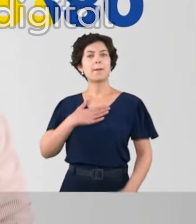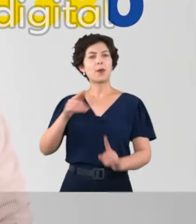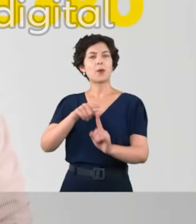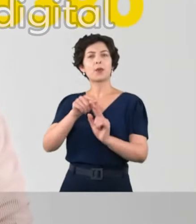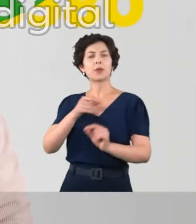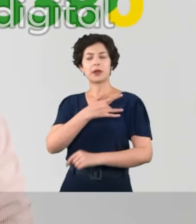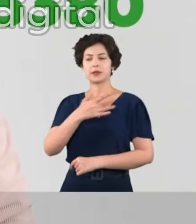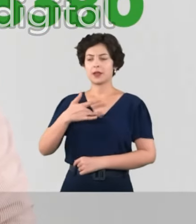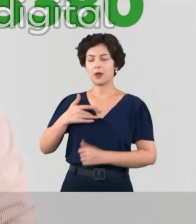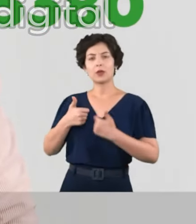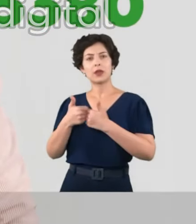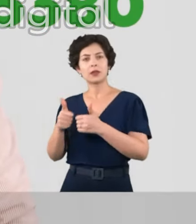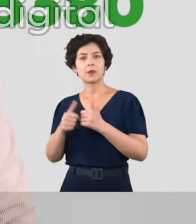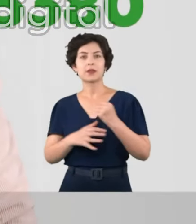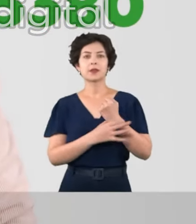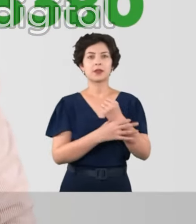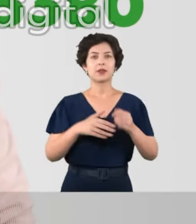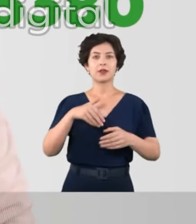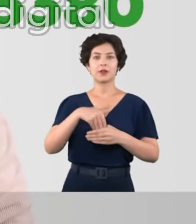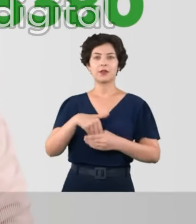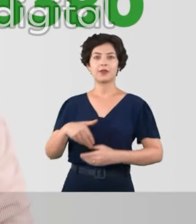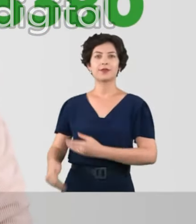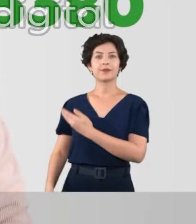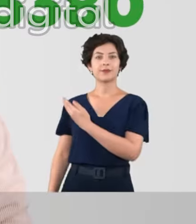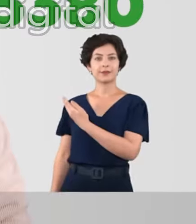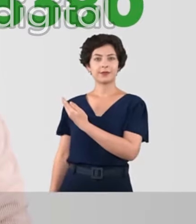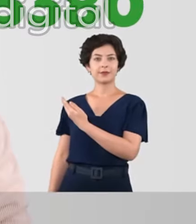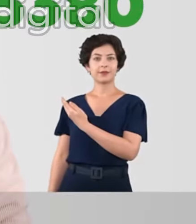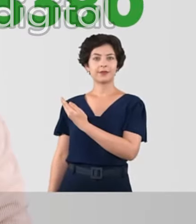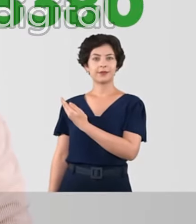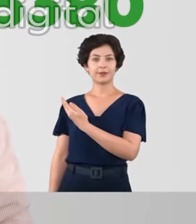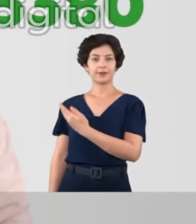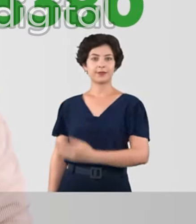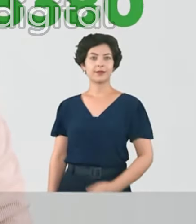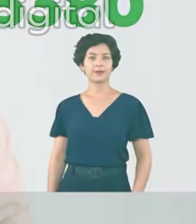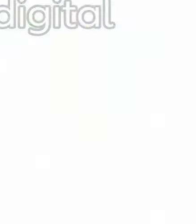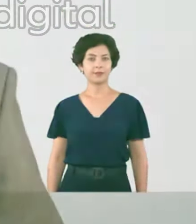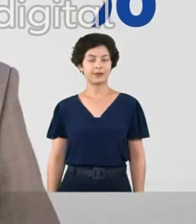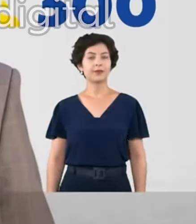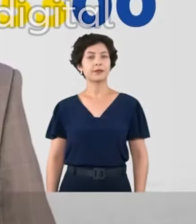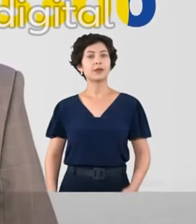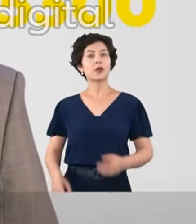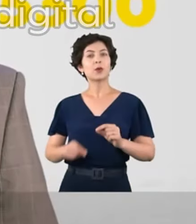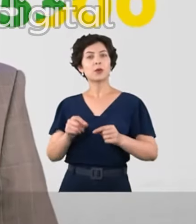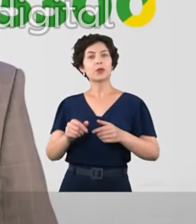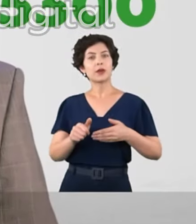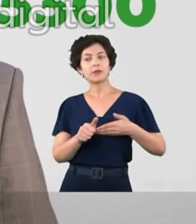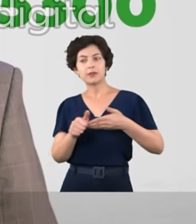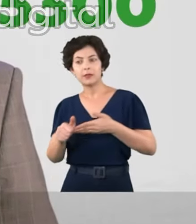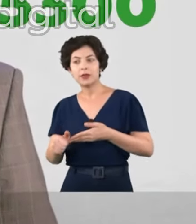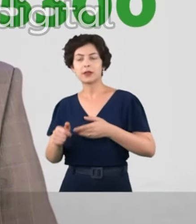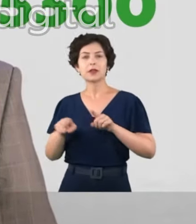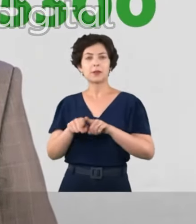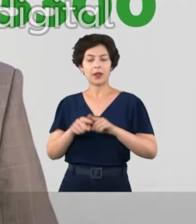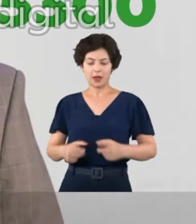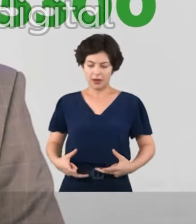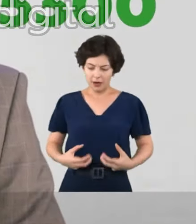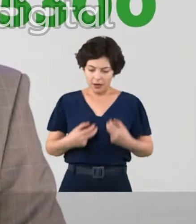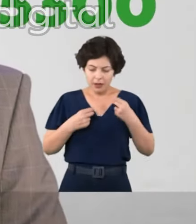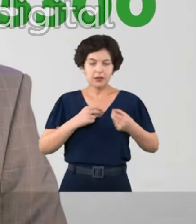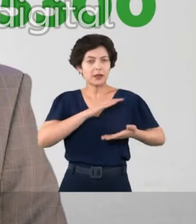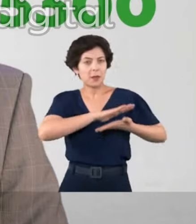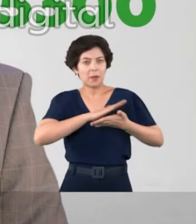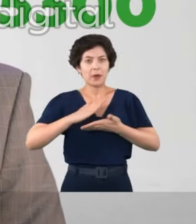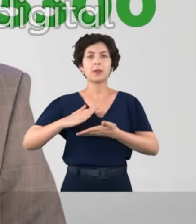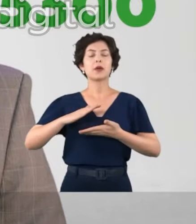Minha missão é pela saúde, transporte e segurança. Vote Bispa Sônia Ribeiro, 25-380. Com encaminhamento e prevenção, o câncer